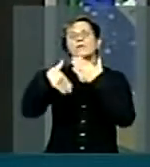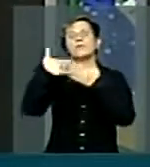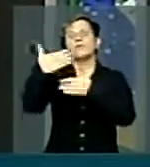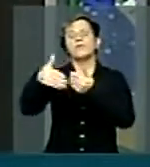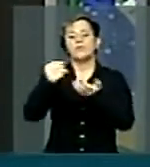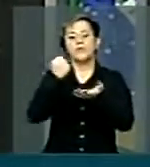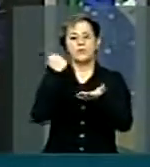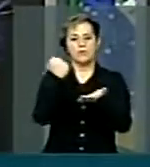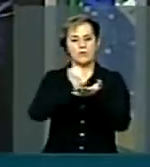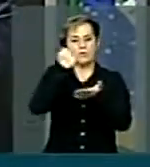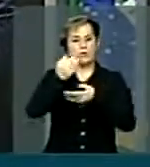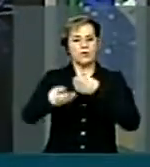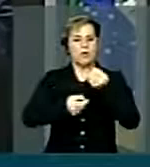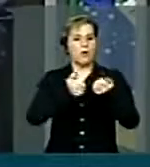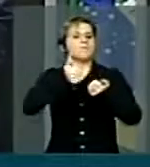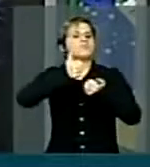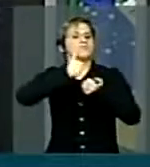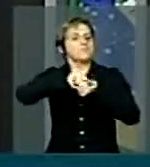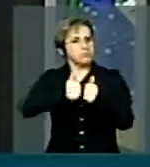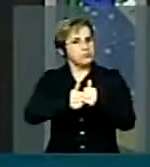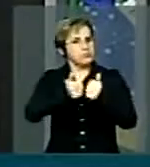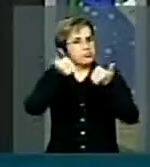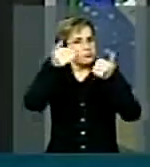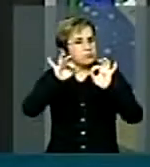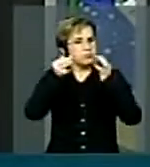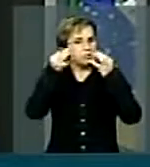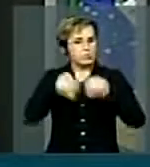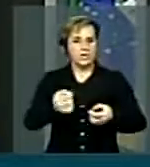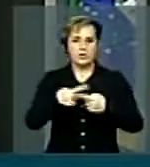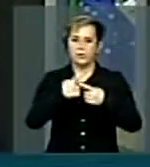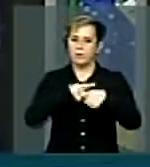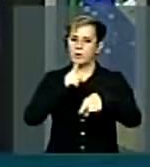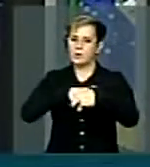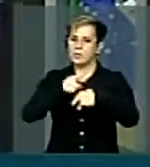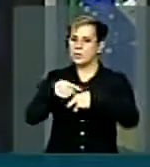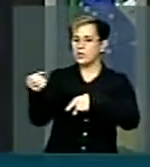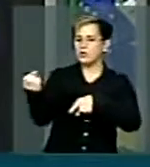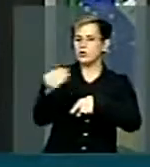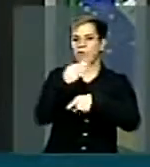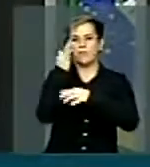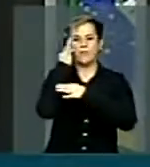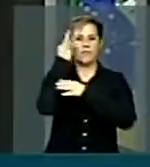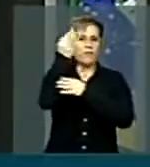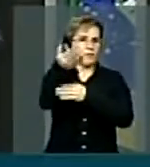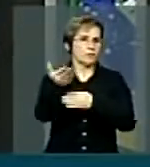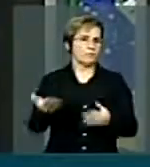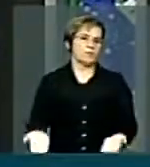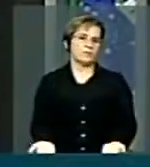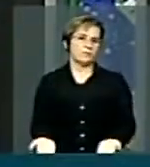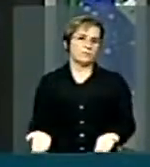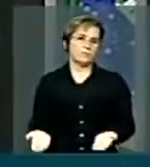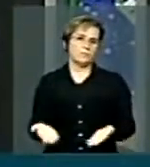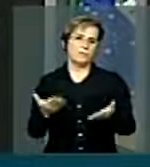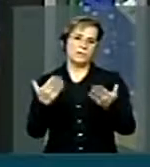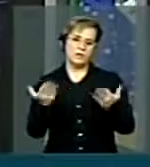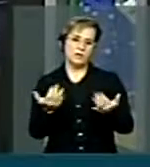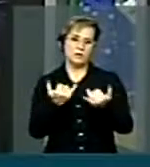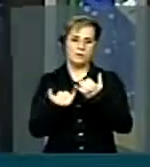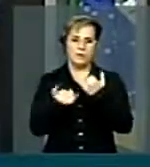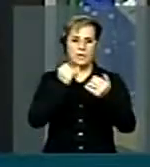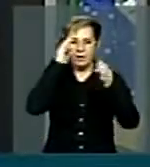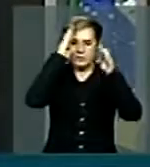a obra como adequada, porque há um novo prazo a ser cumprido. Olha, isso é um jogo de ilusão.